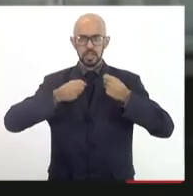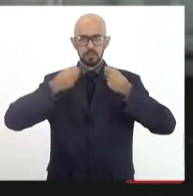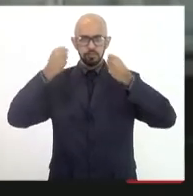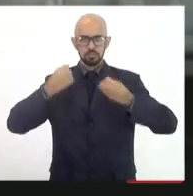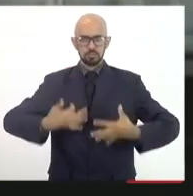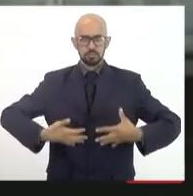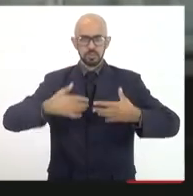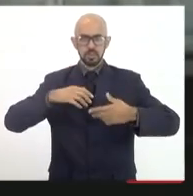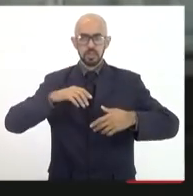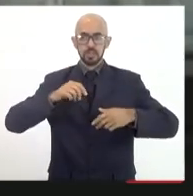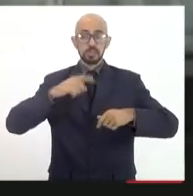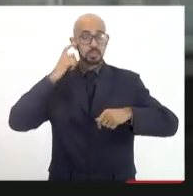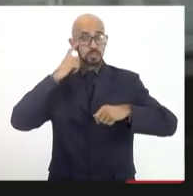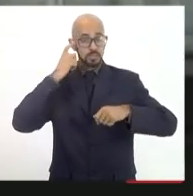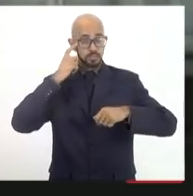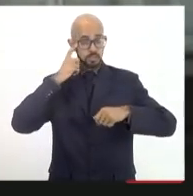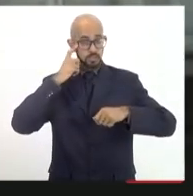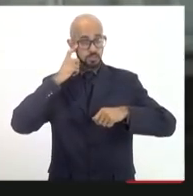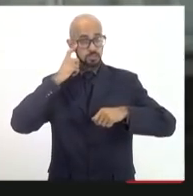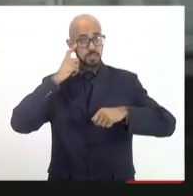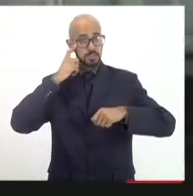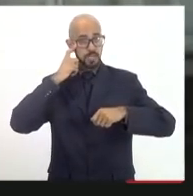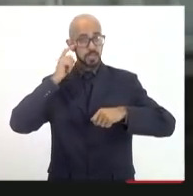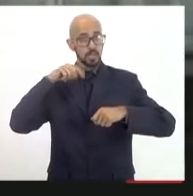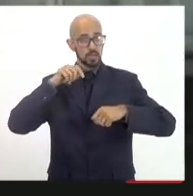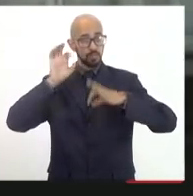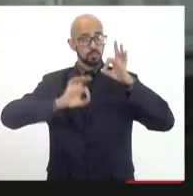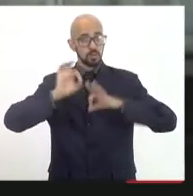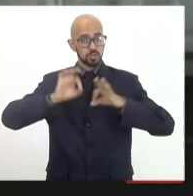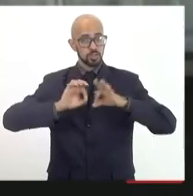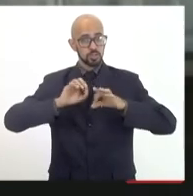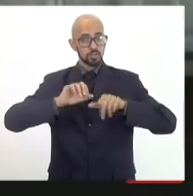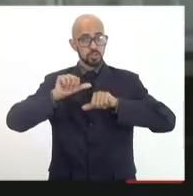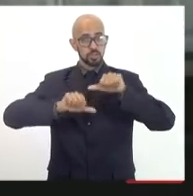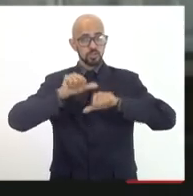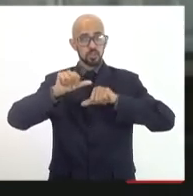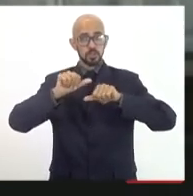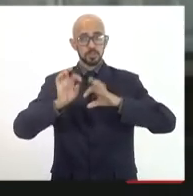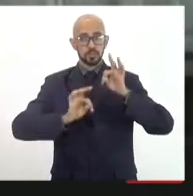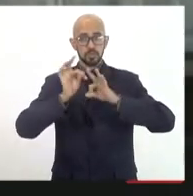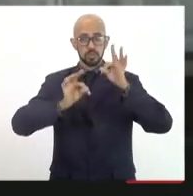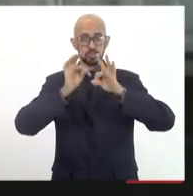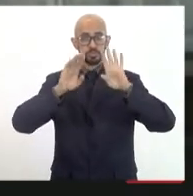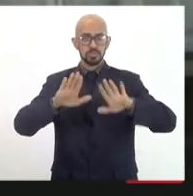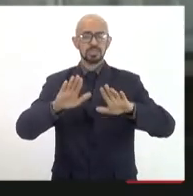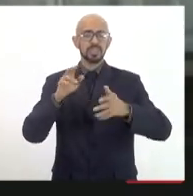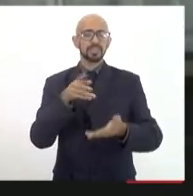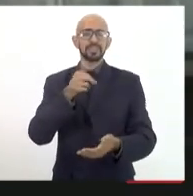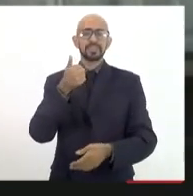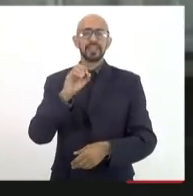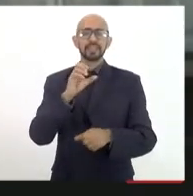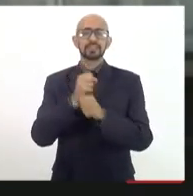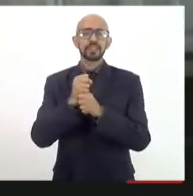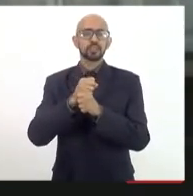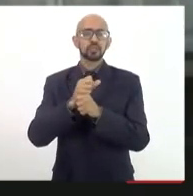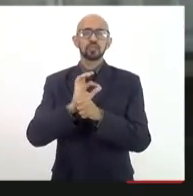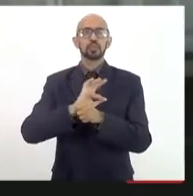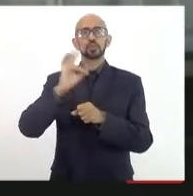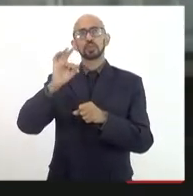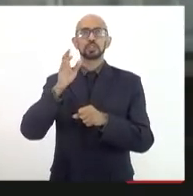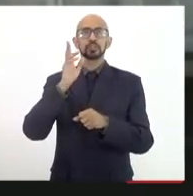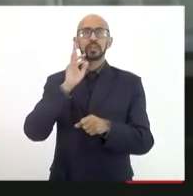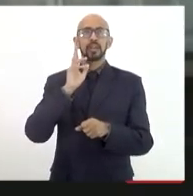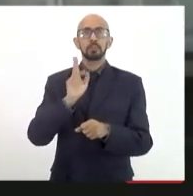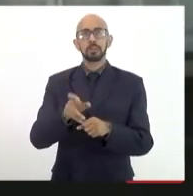de transformação produtiva e tecnológica. Senão, daqui a 10 anos, nós vamos estar aqui na mesma discussão, com um pouquinho menos,